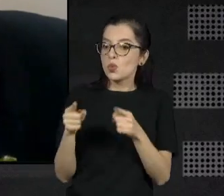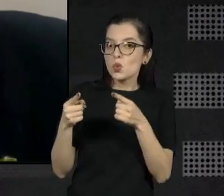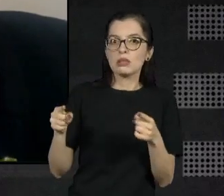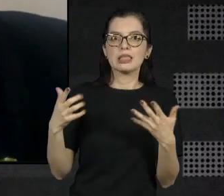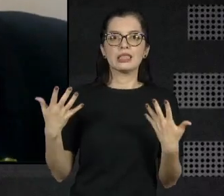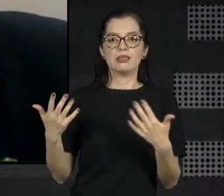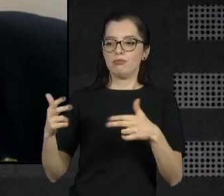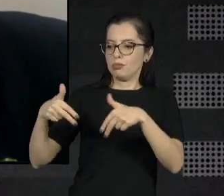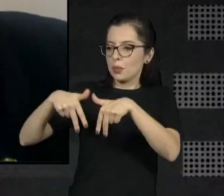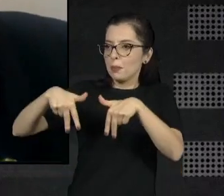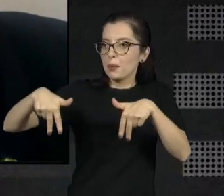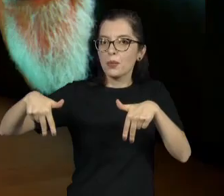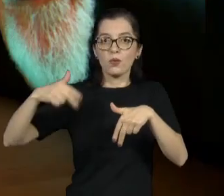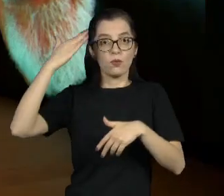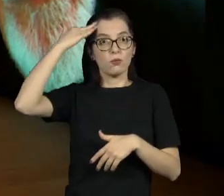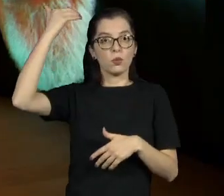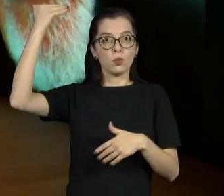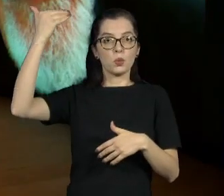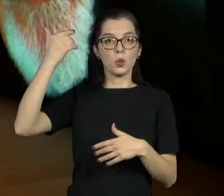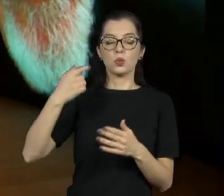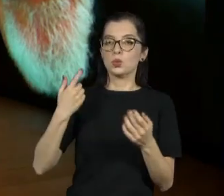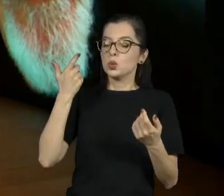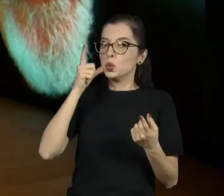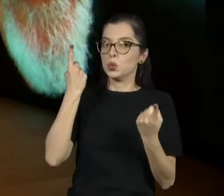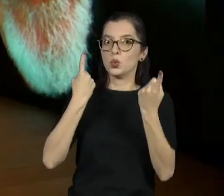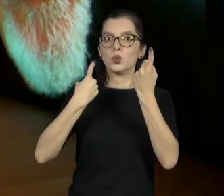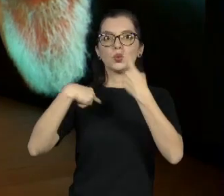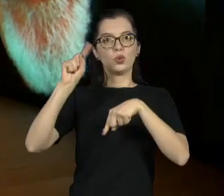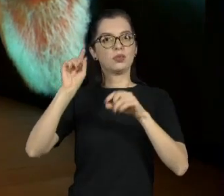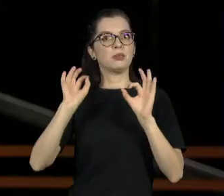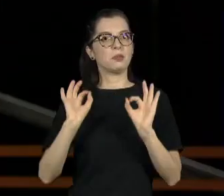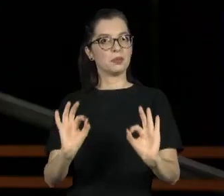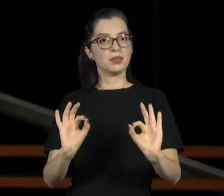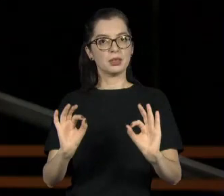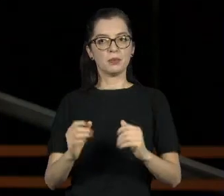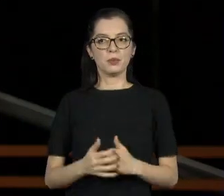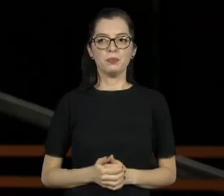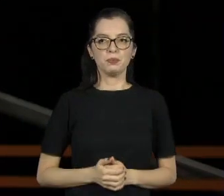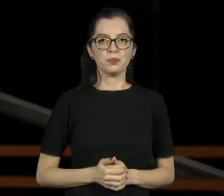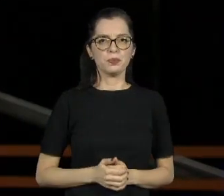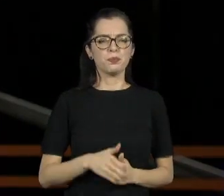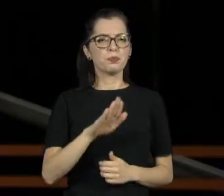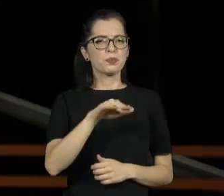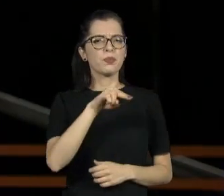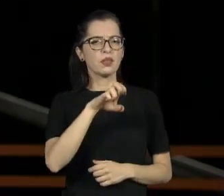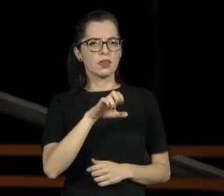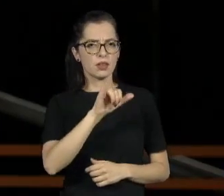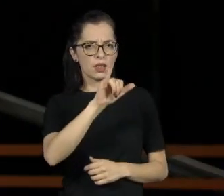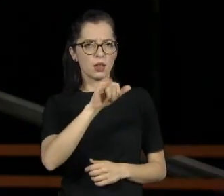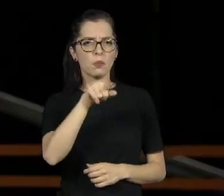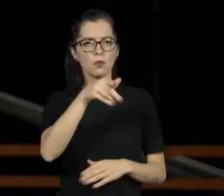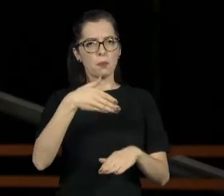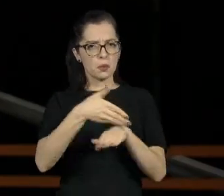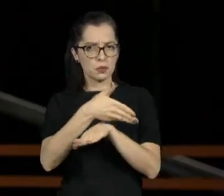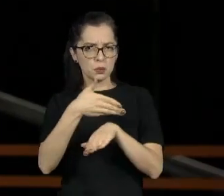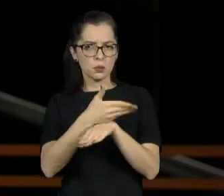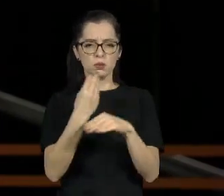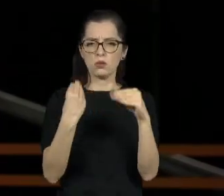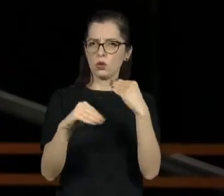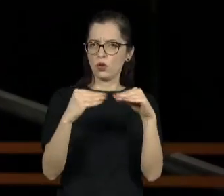sucesso. Ney, você tem mais de 60 participações entre novelas, minisséries,